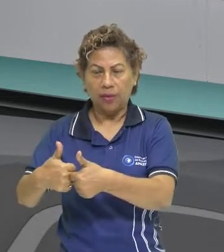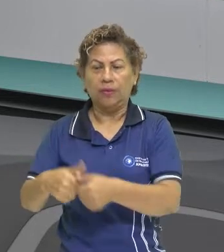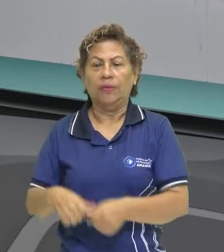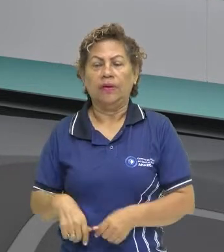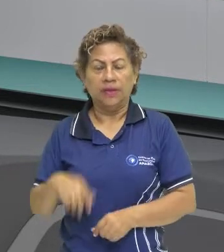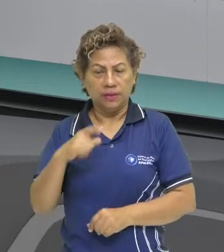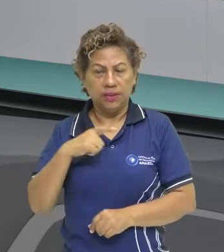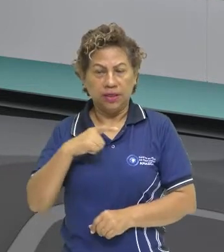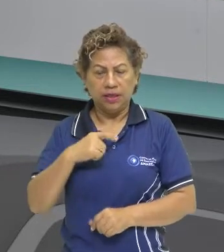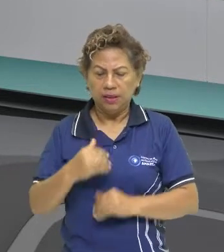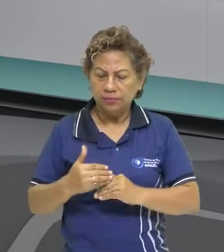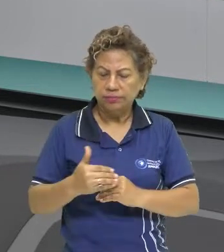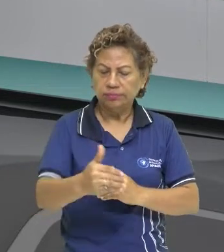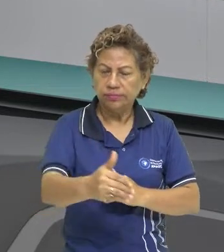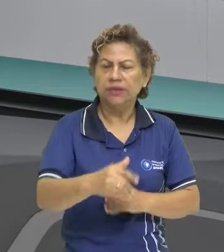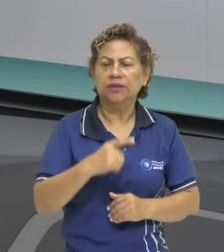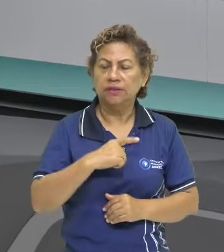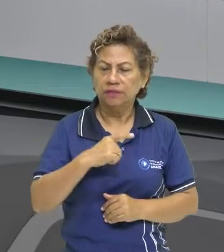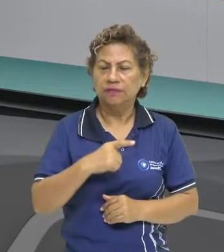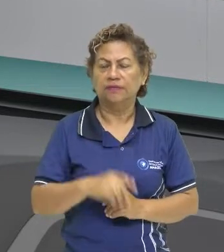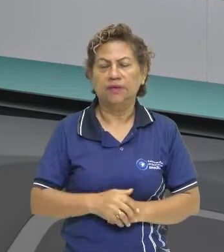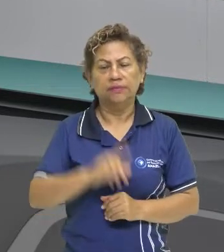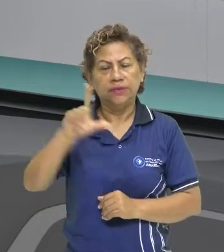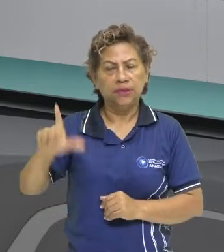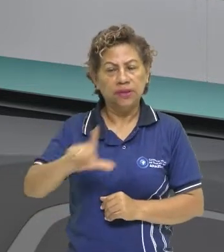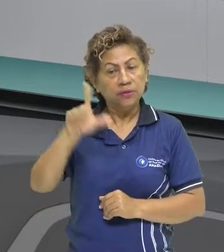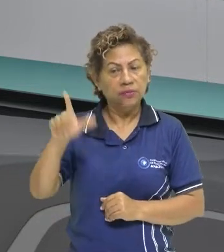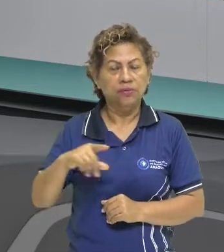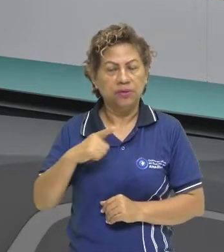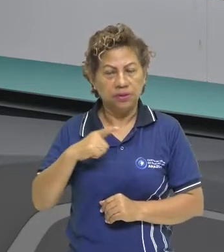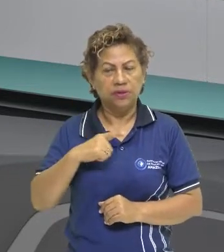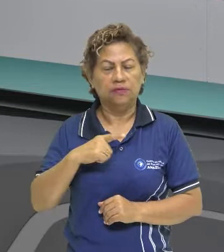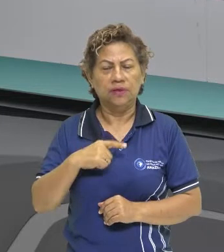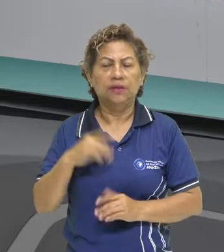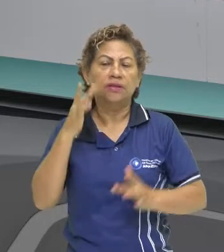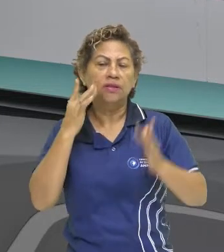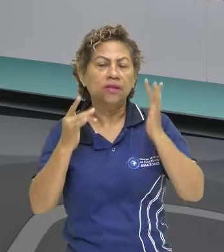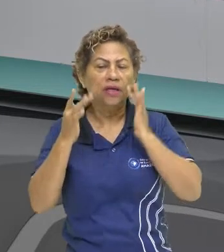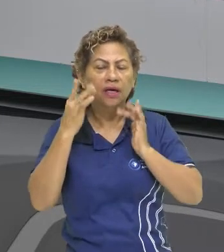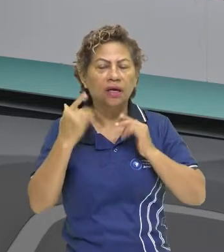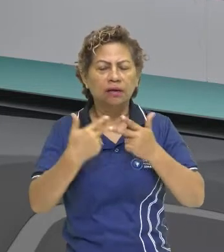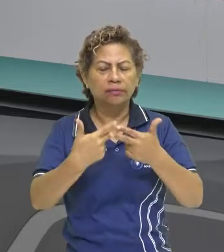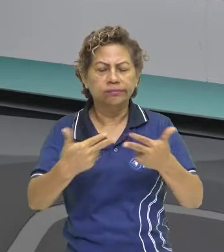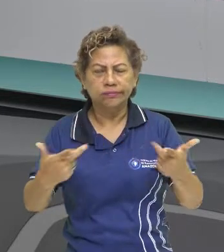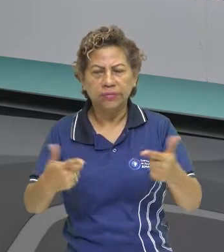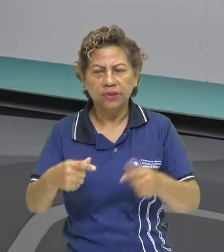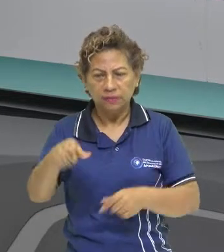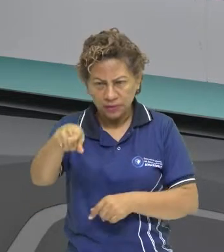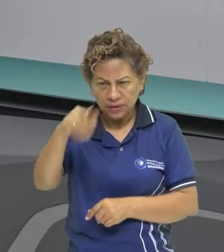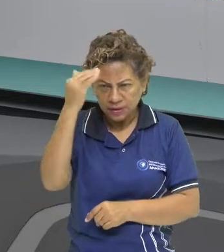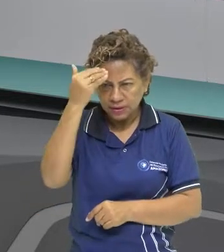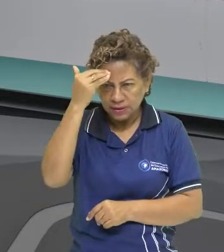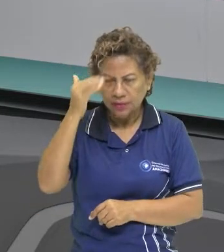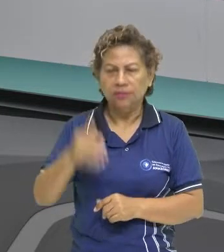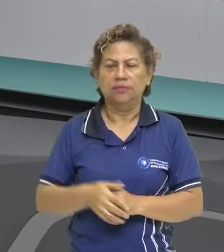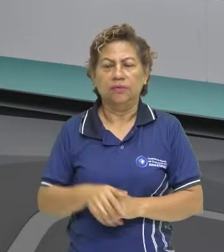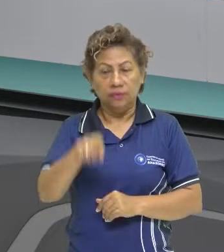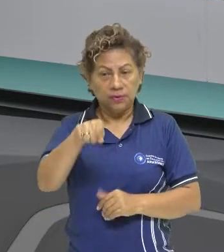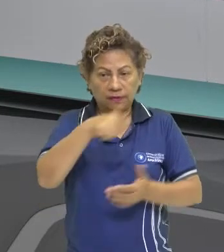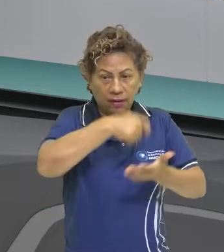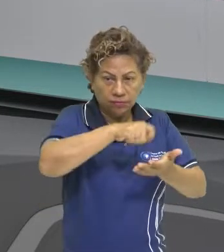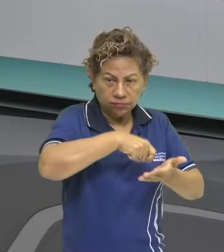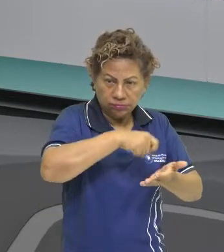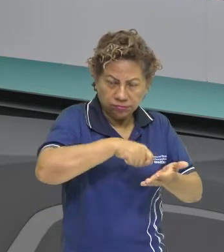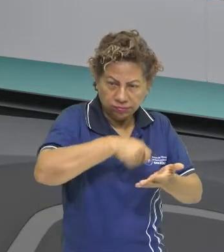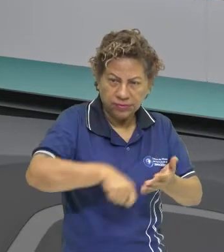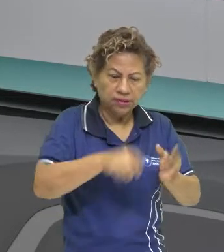teatro, nós vamos ter várias manifestações artísticas aqui nessa literatura jesuítica. Deu para você entender isso? Vá anotando